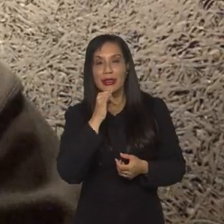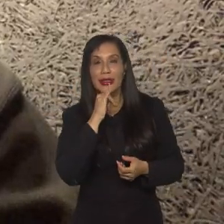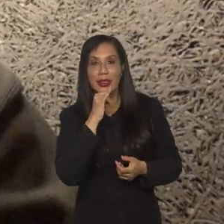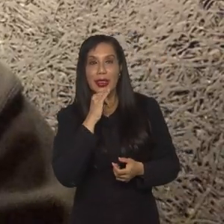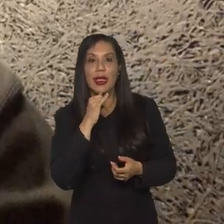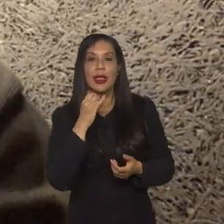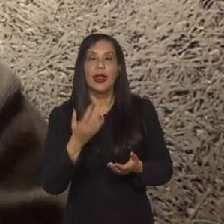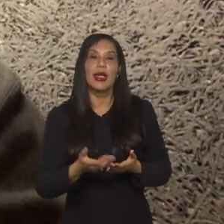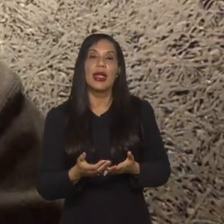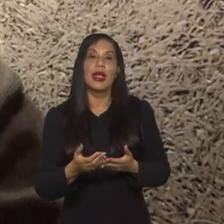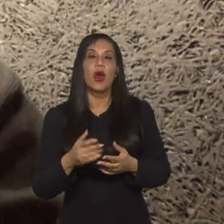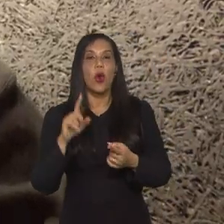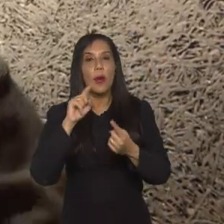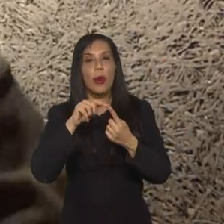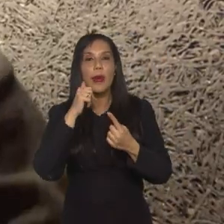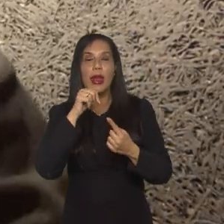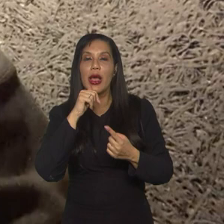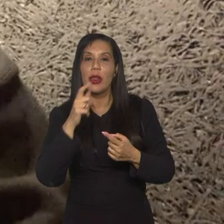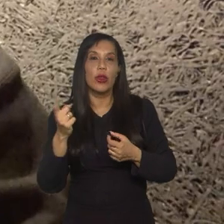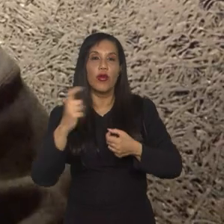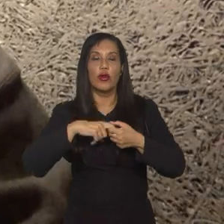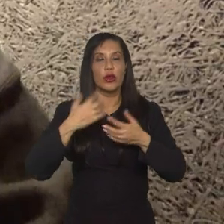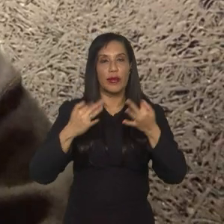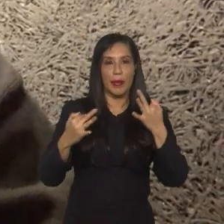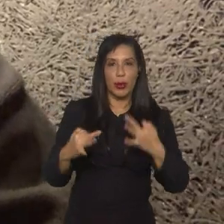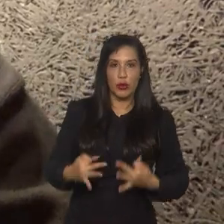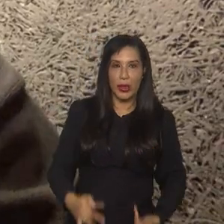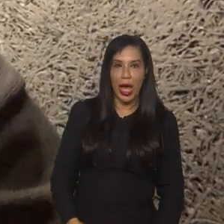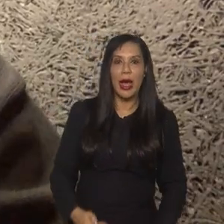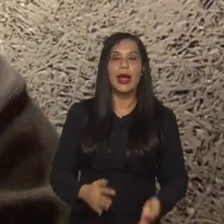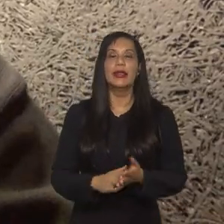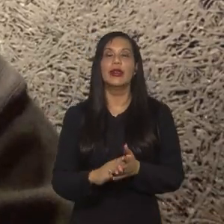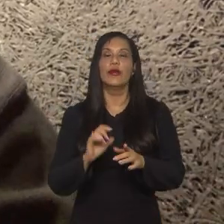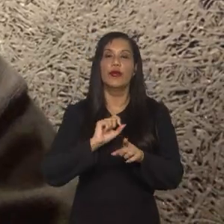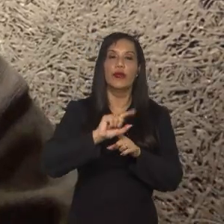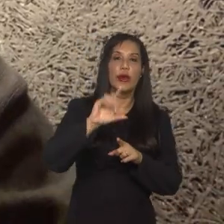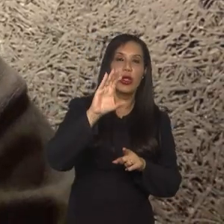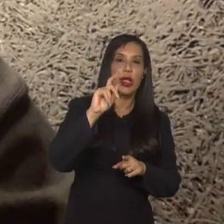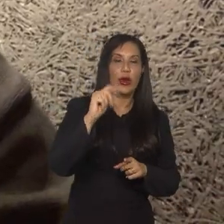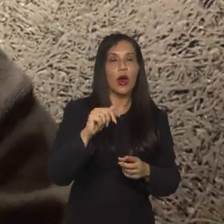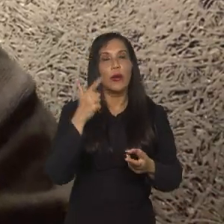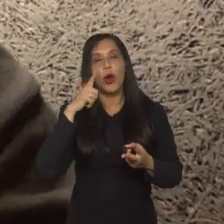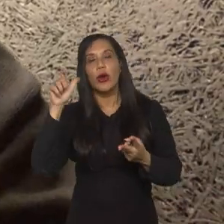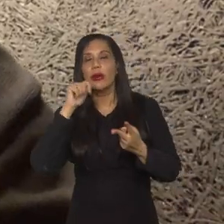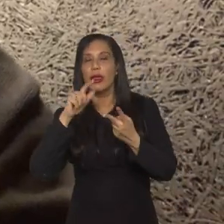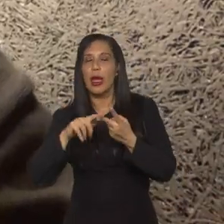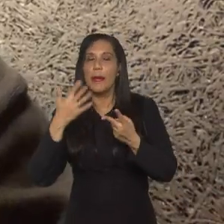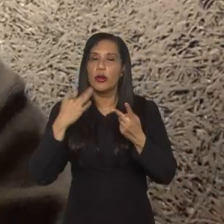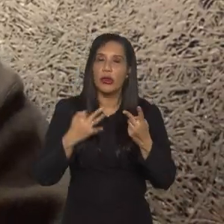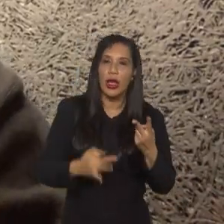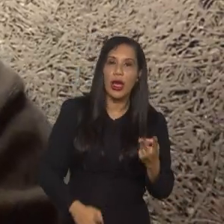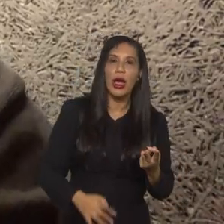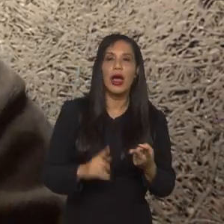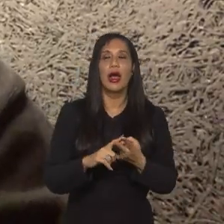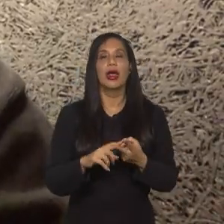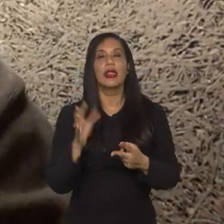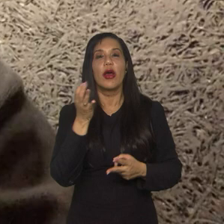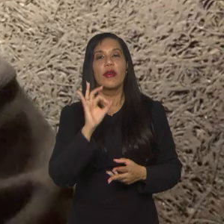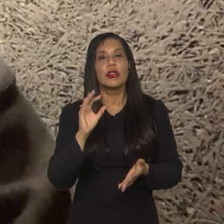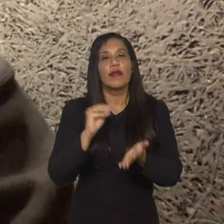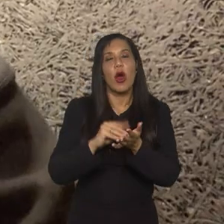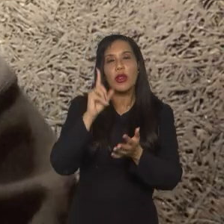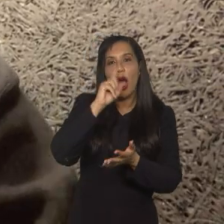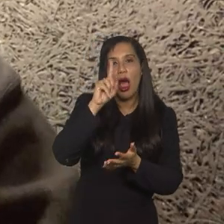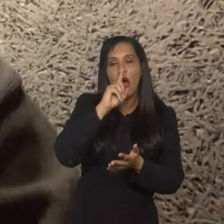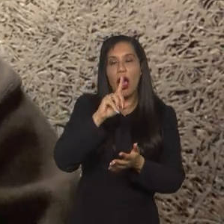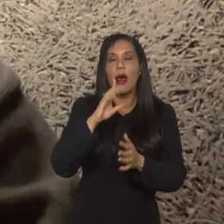teve a Catoto, que ainda não voltou mais porque estava machucada, a Catota está fora da Copa, a Cascarino também está machucada, a França tem alguns desfalques,